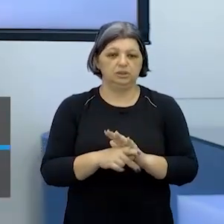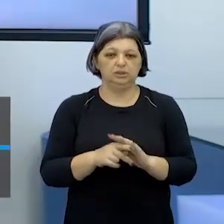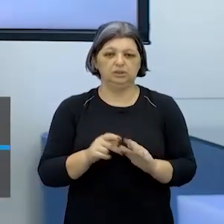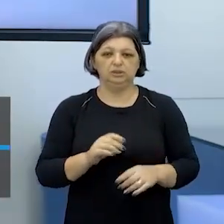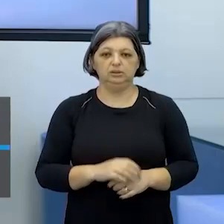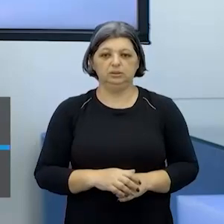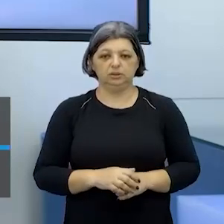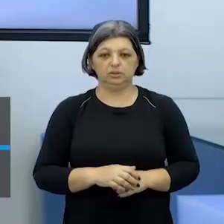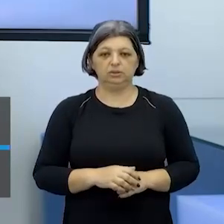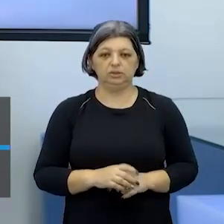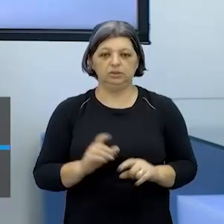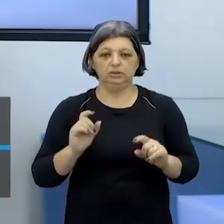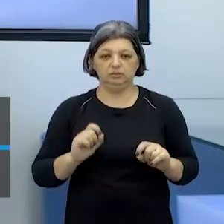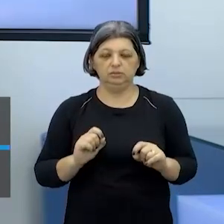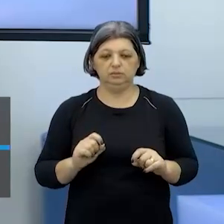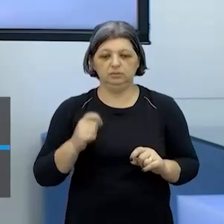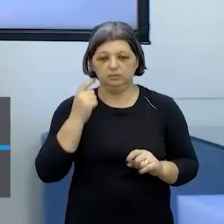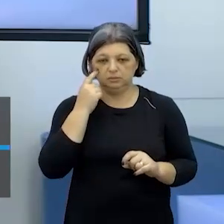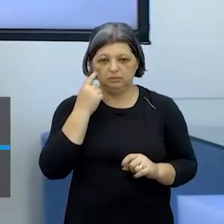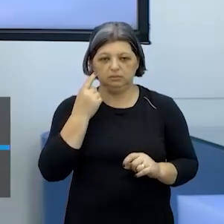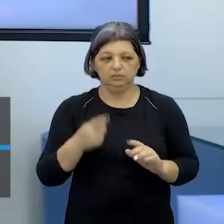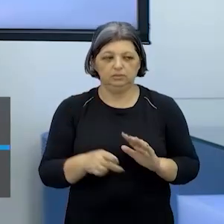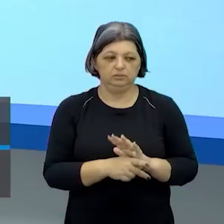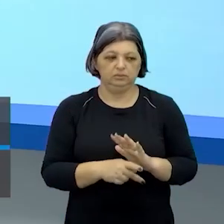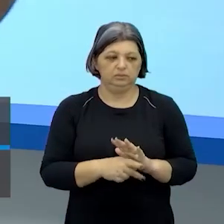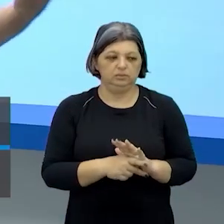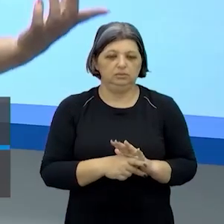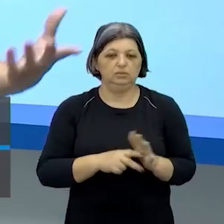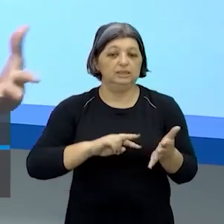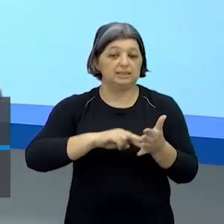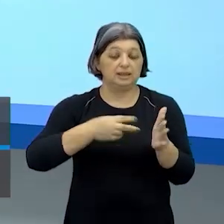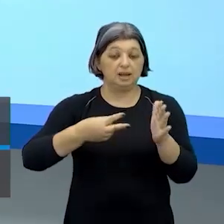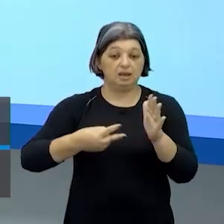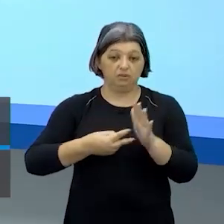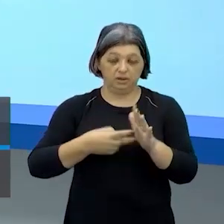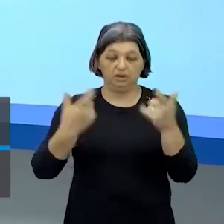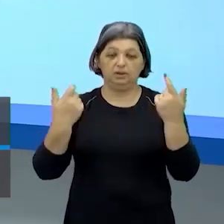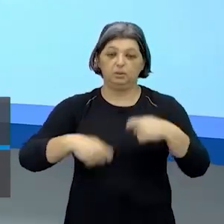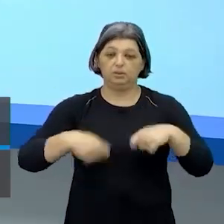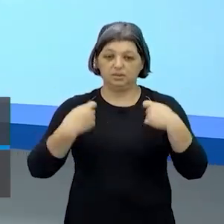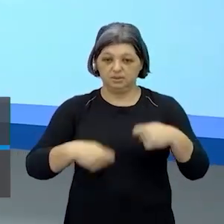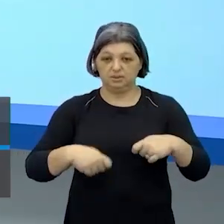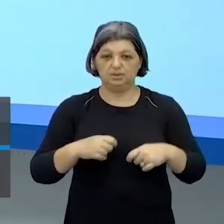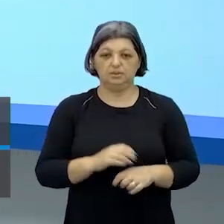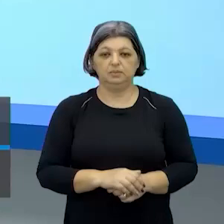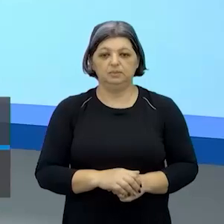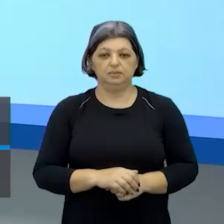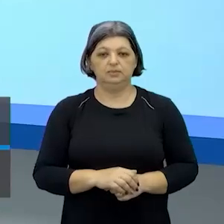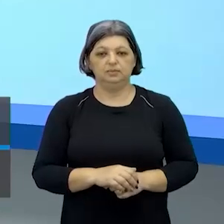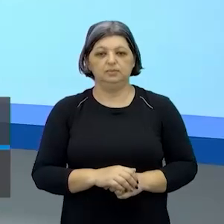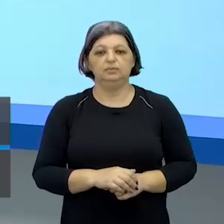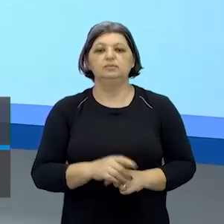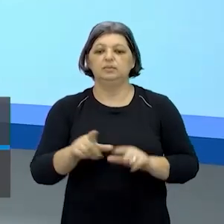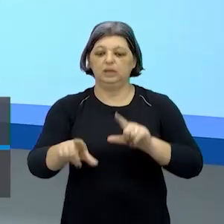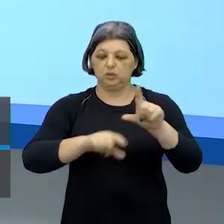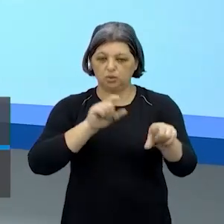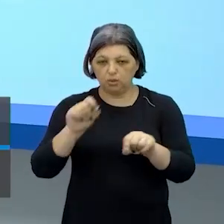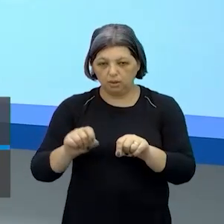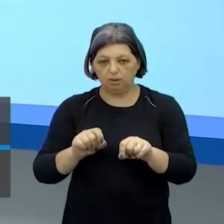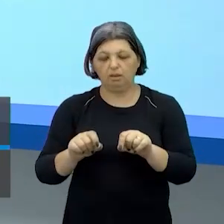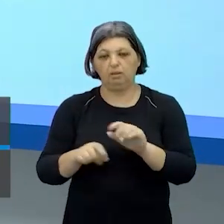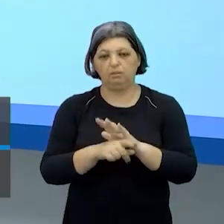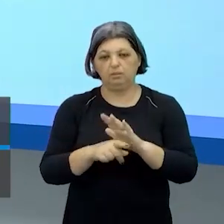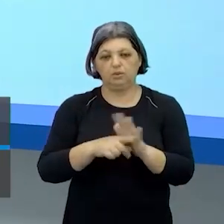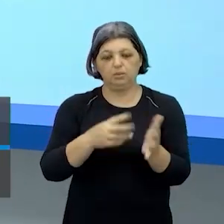saber para quem você tá falando e o que vai fazer mais sentido que vai fazer sentido exatamente tem que fazer sentido tem que escolher escolher esse personagem aqui esse